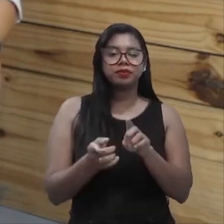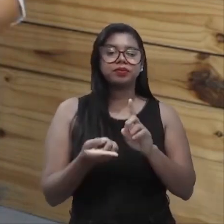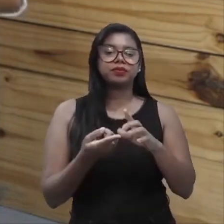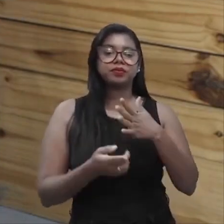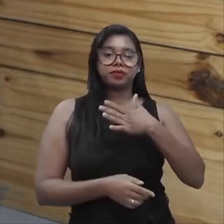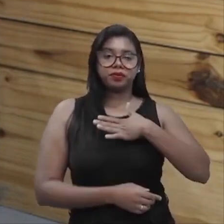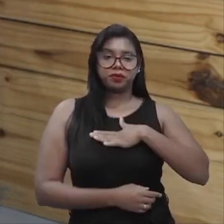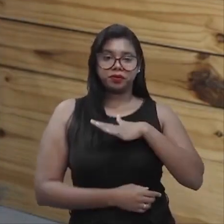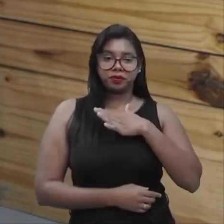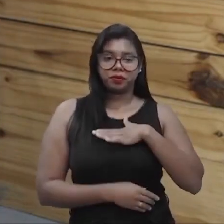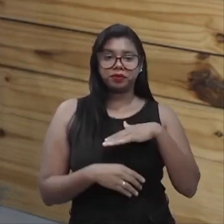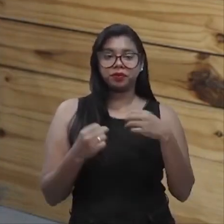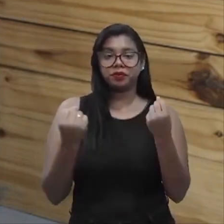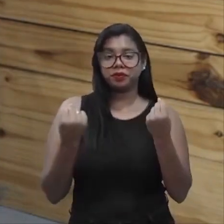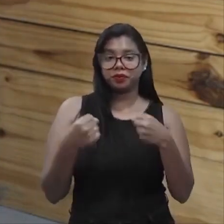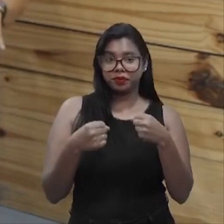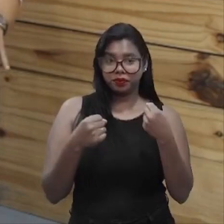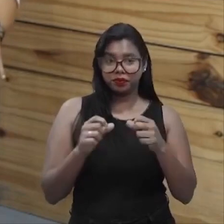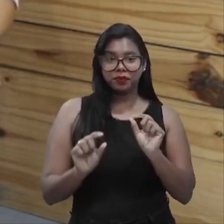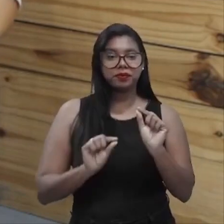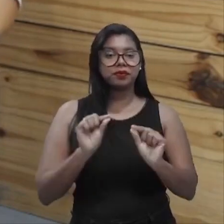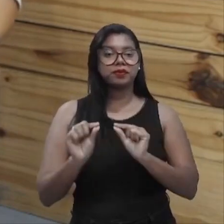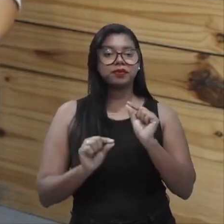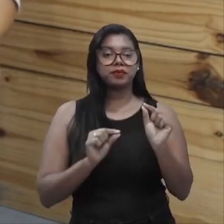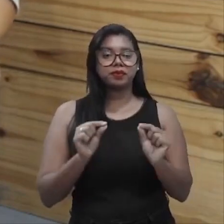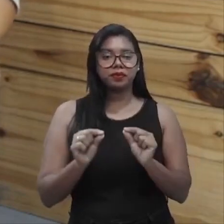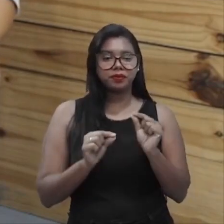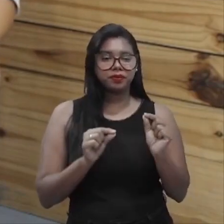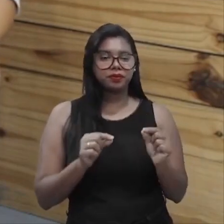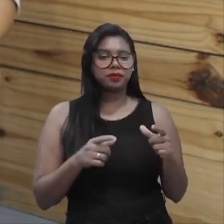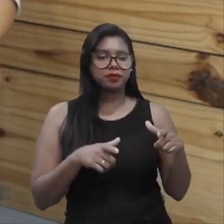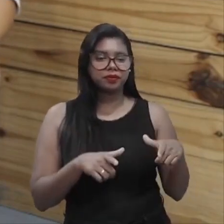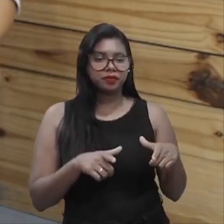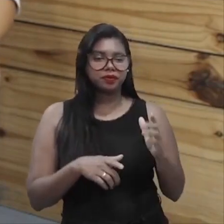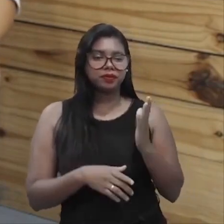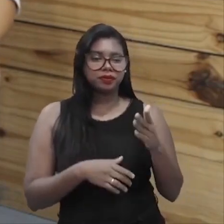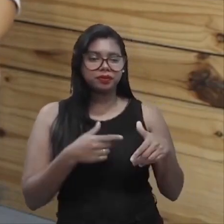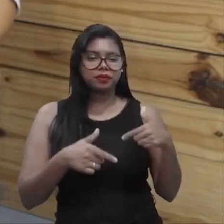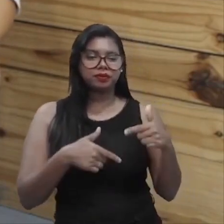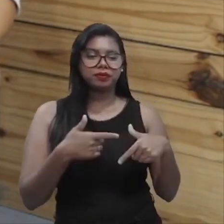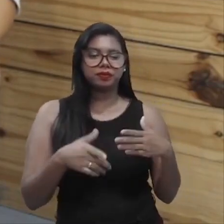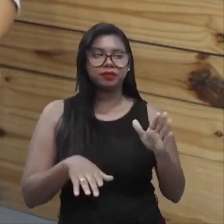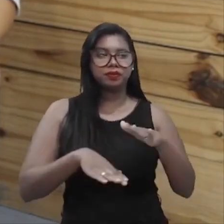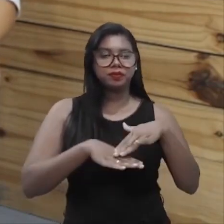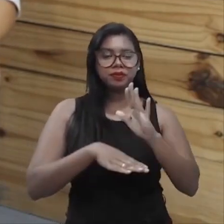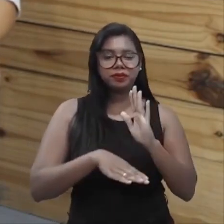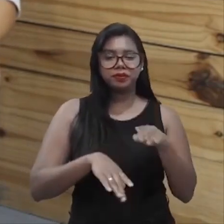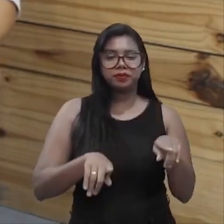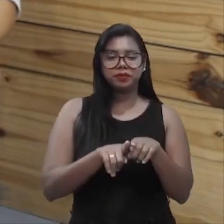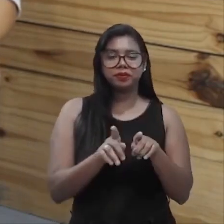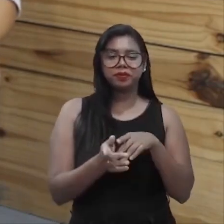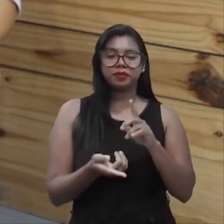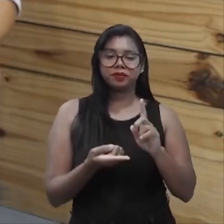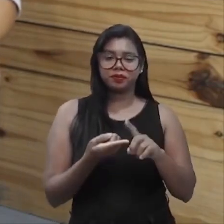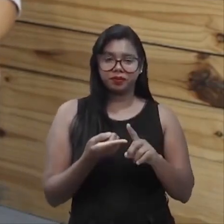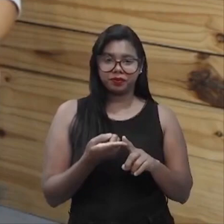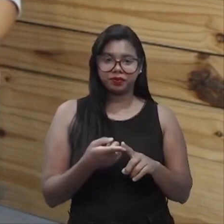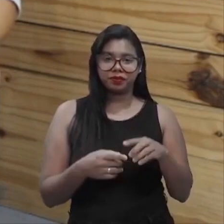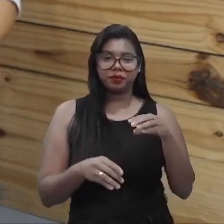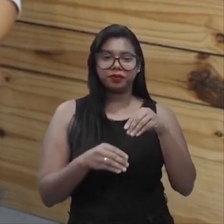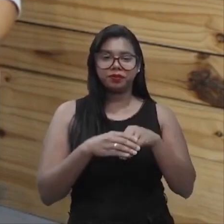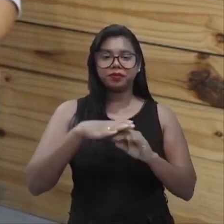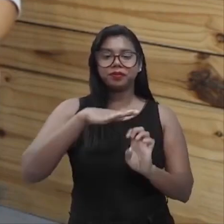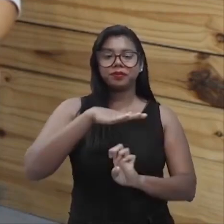gostos, as necessidades daquele setor, daquela área que ela atua. Mas, trazendo para dentro da